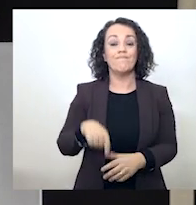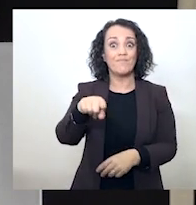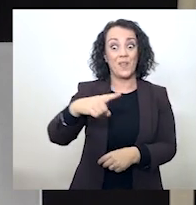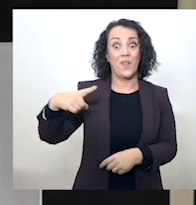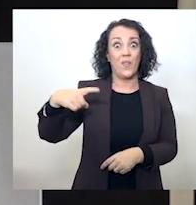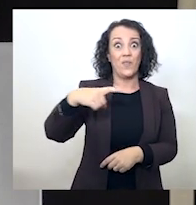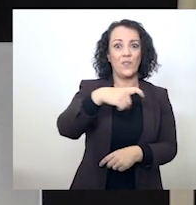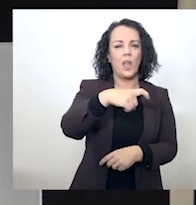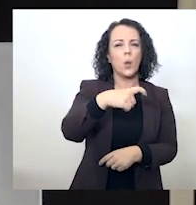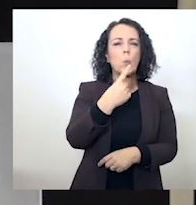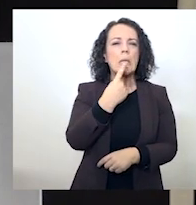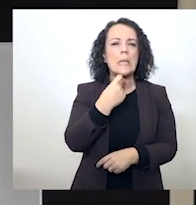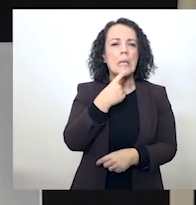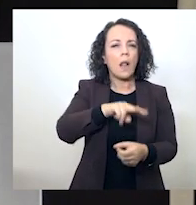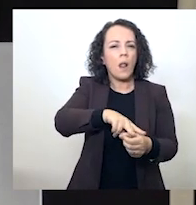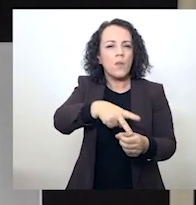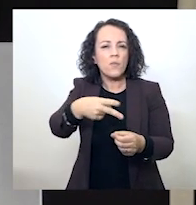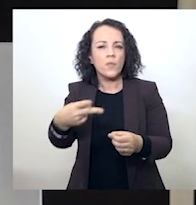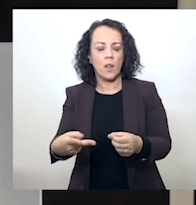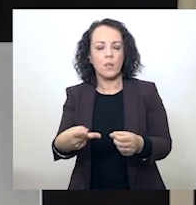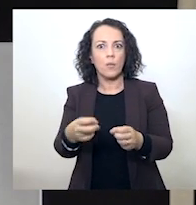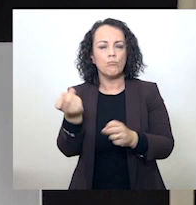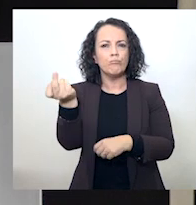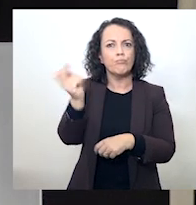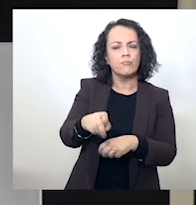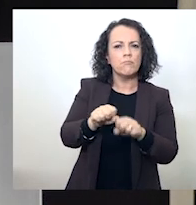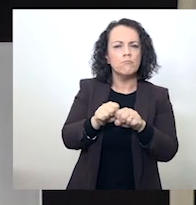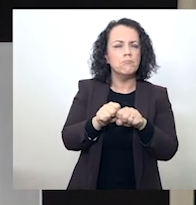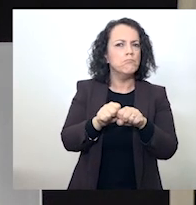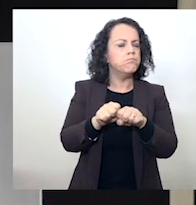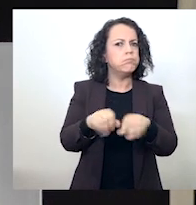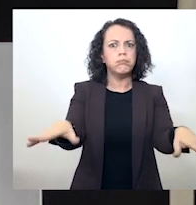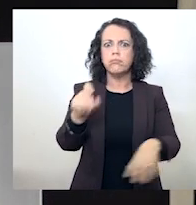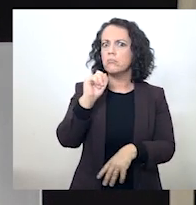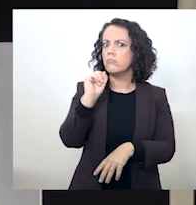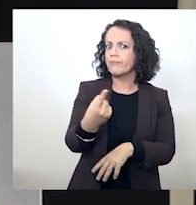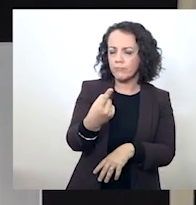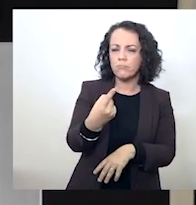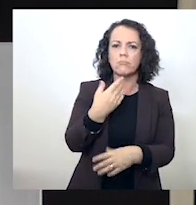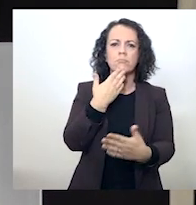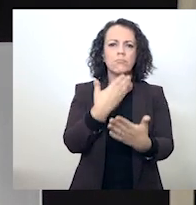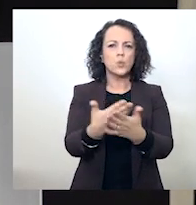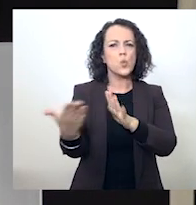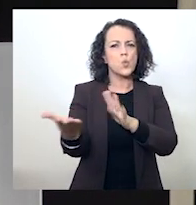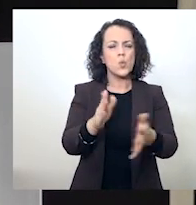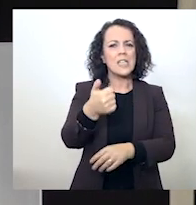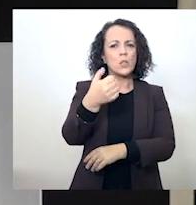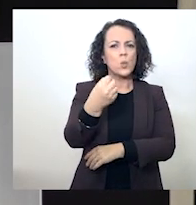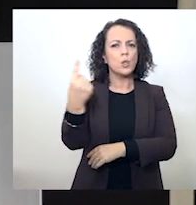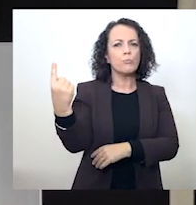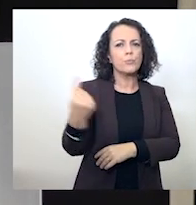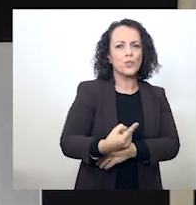surgiu e propagou-se vertiginosamente, abarcando mais de 50%